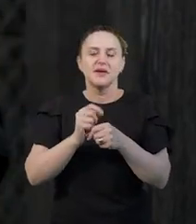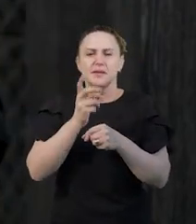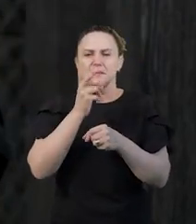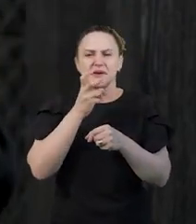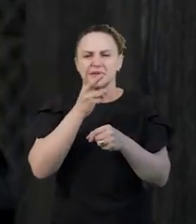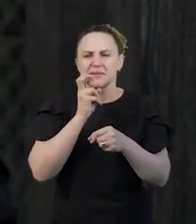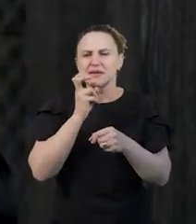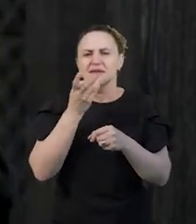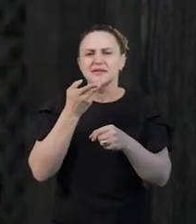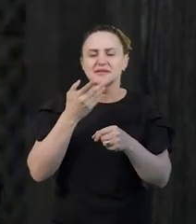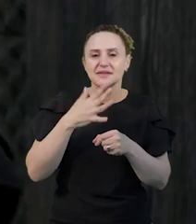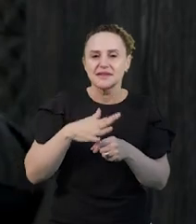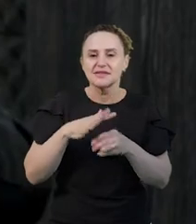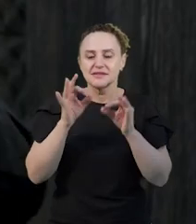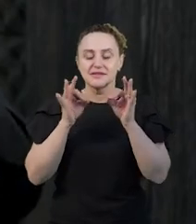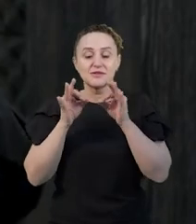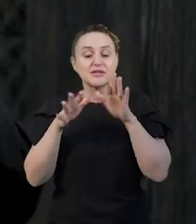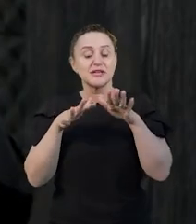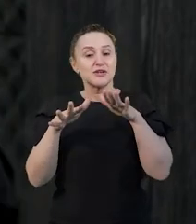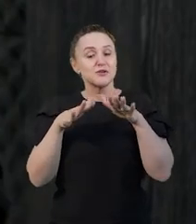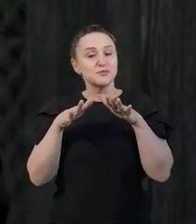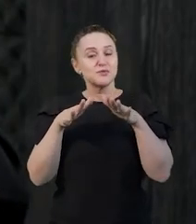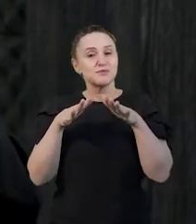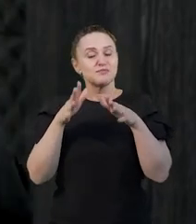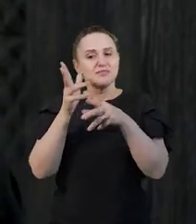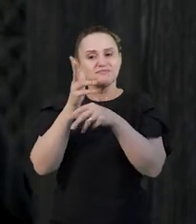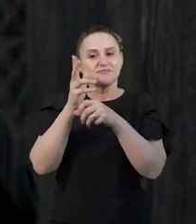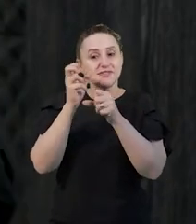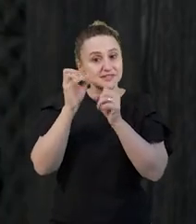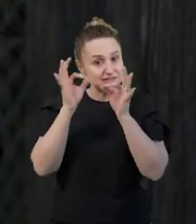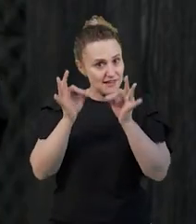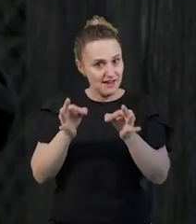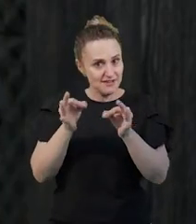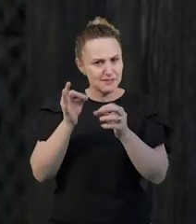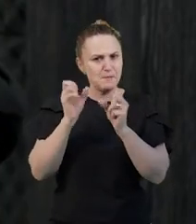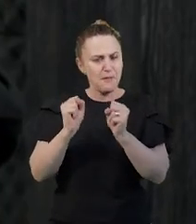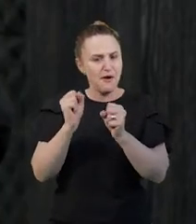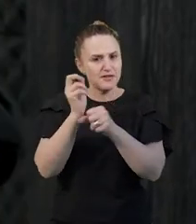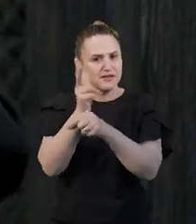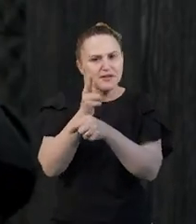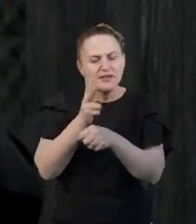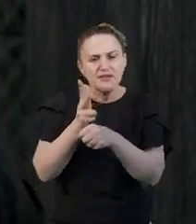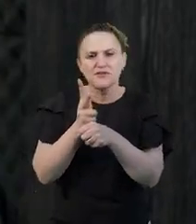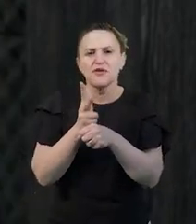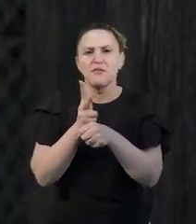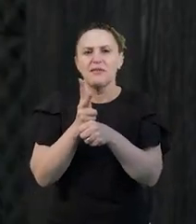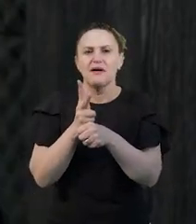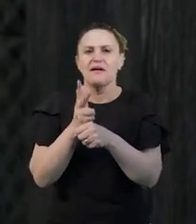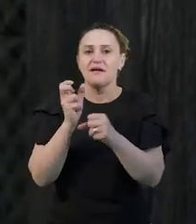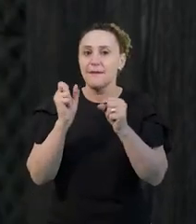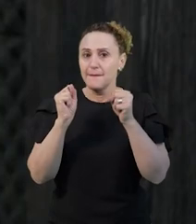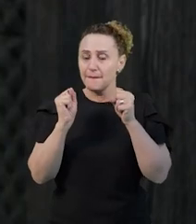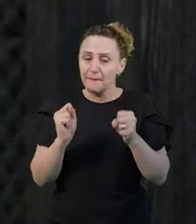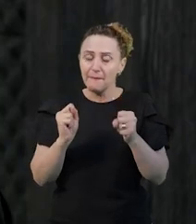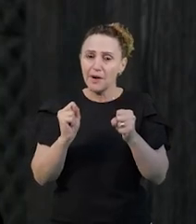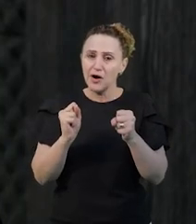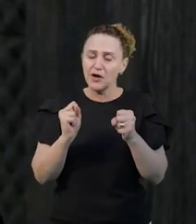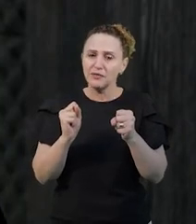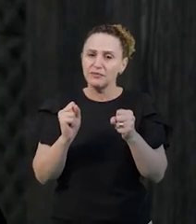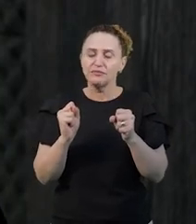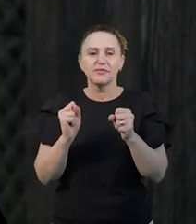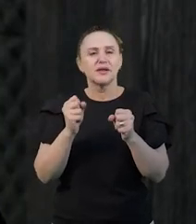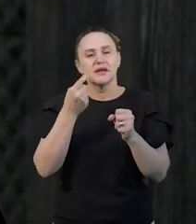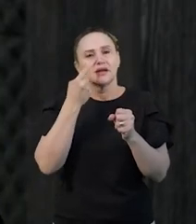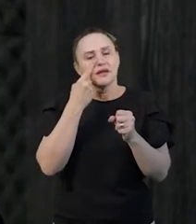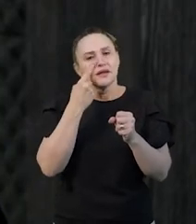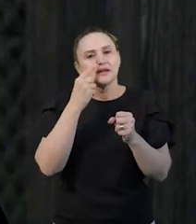no ritmo certo, eles podem filmar, eles podem, vamos dizer assim, fazer uma filmagem disso tudo, e podem